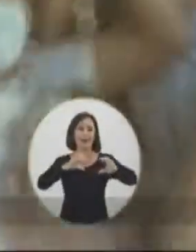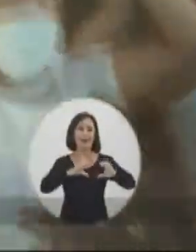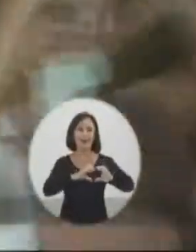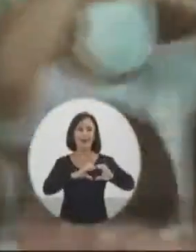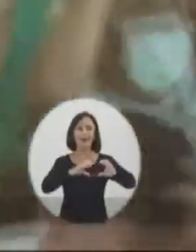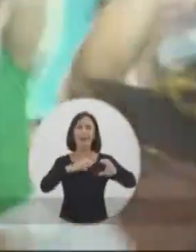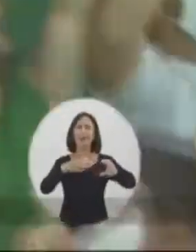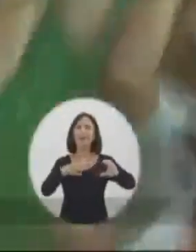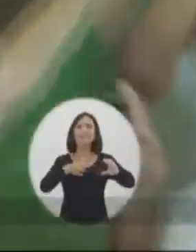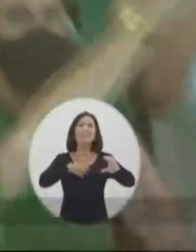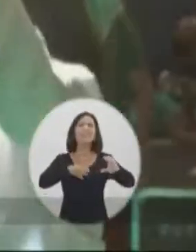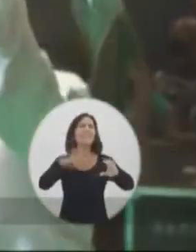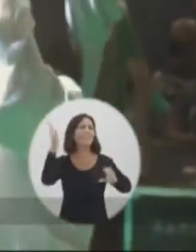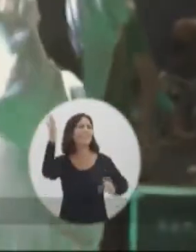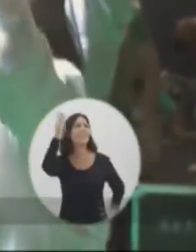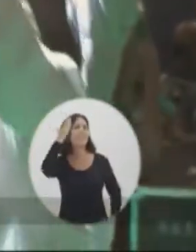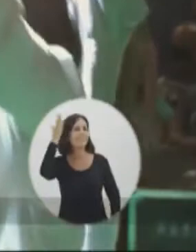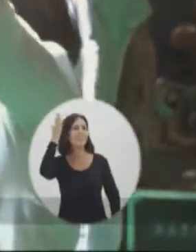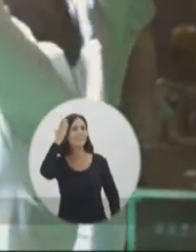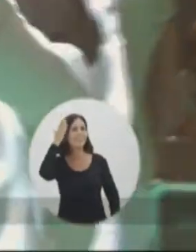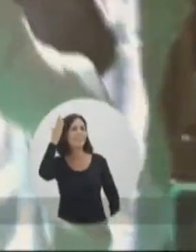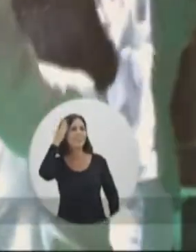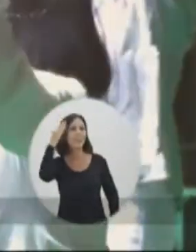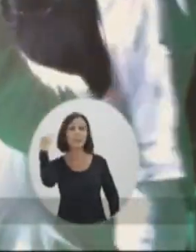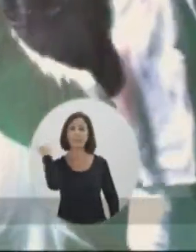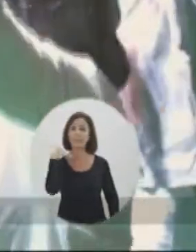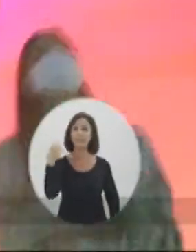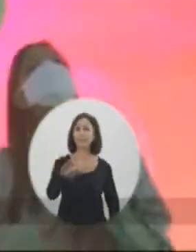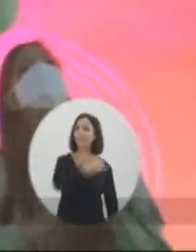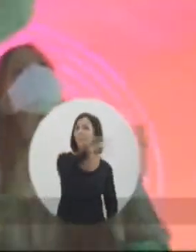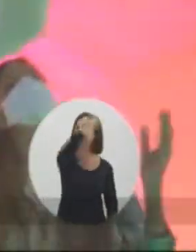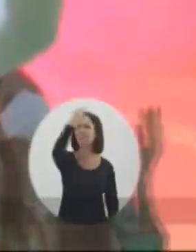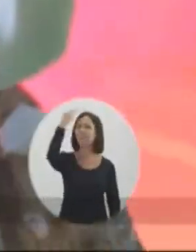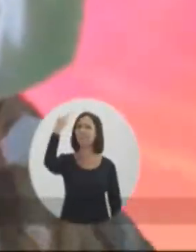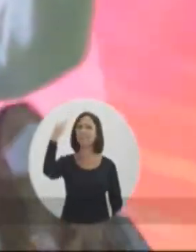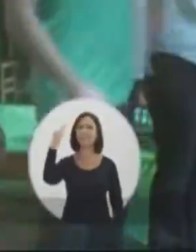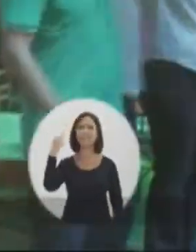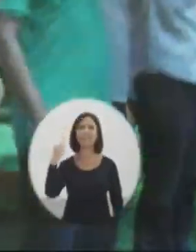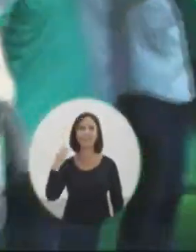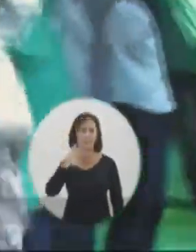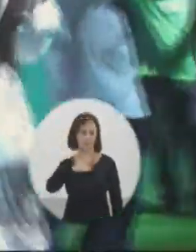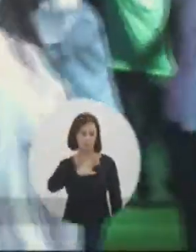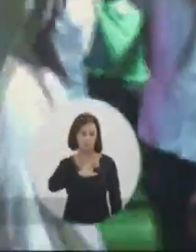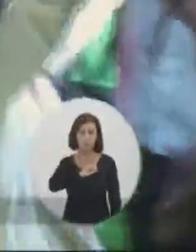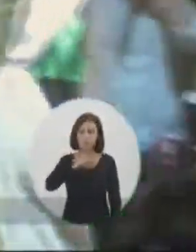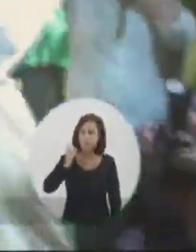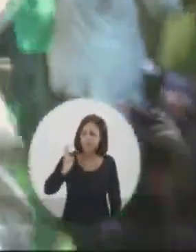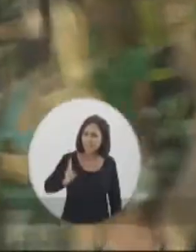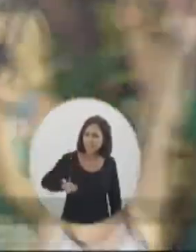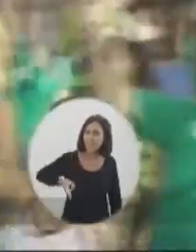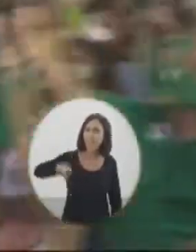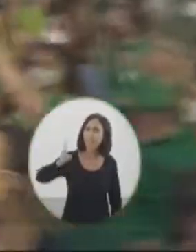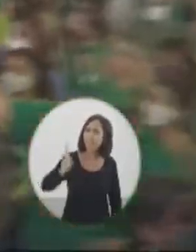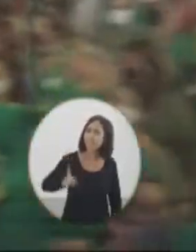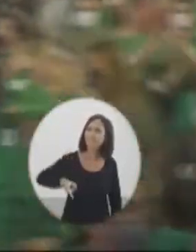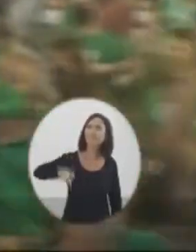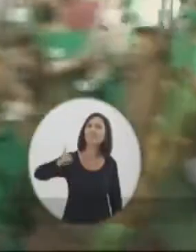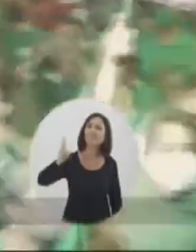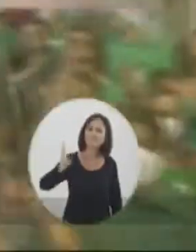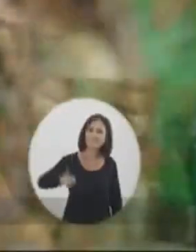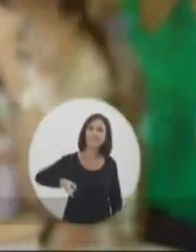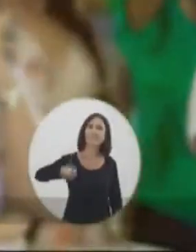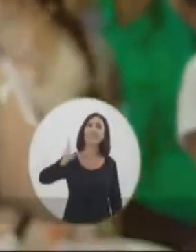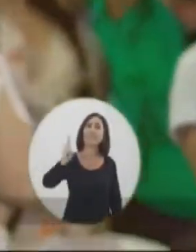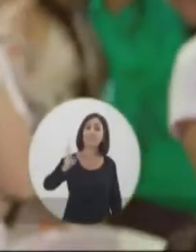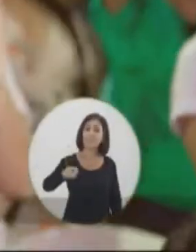Coração da gente não se engana, é Dilma e Mariana, não vou conseguir